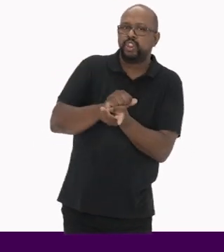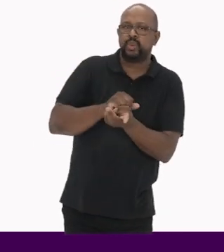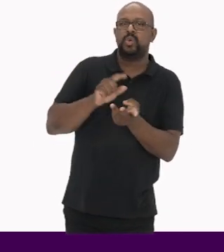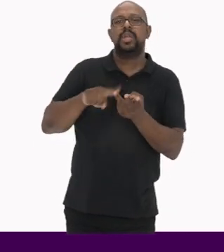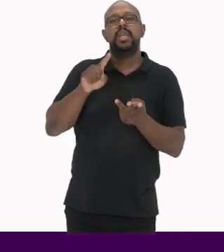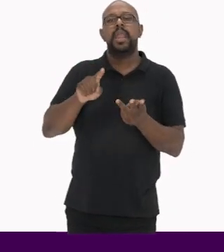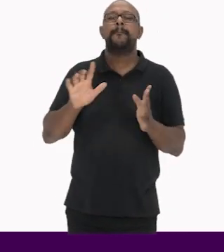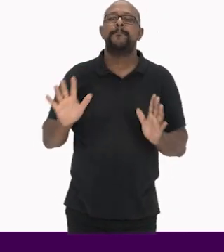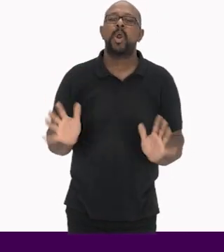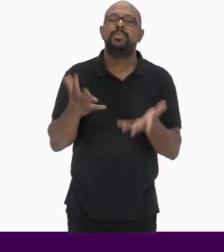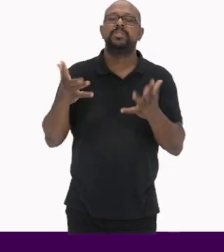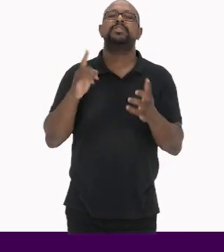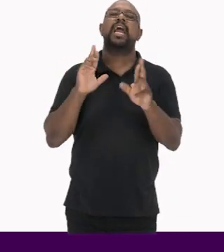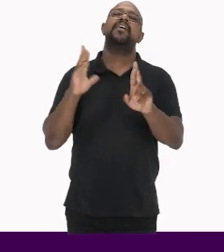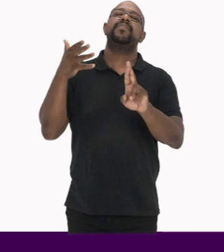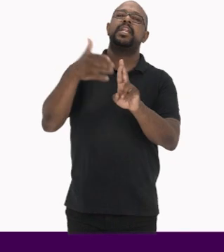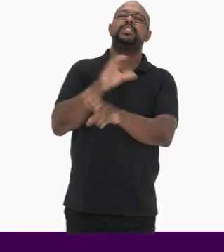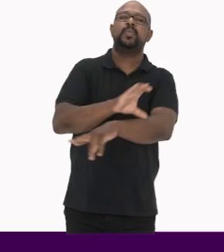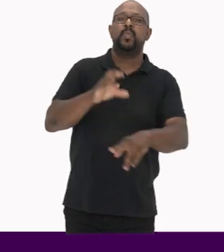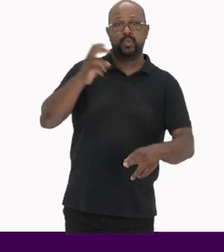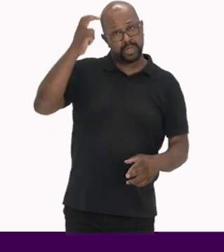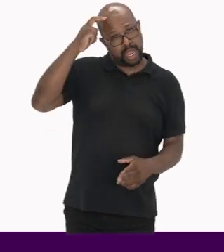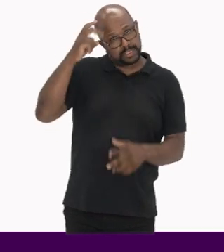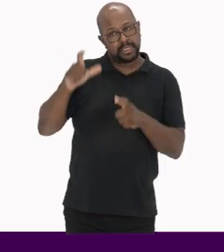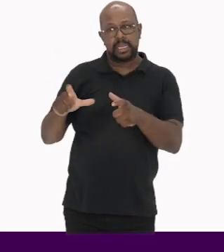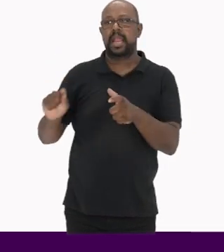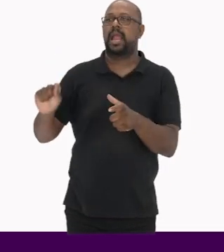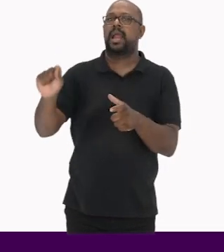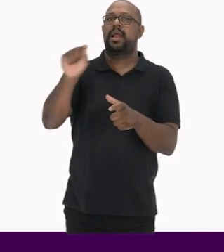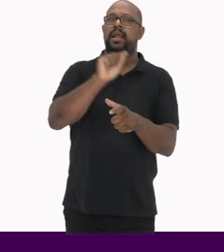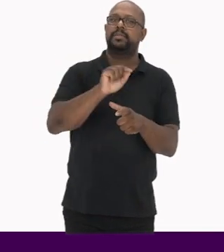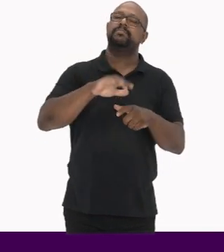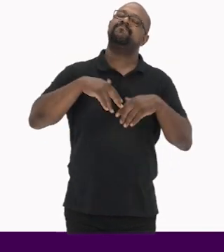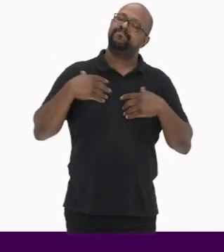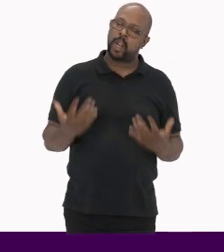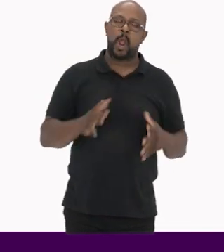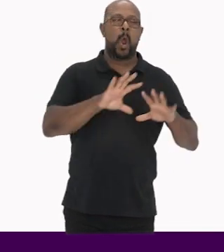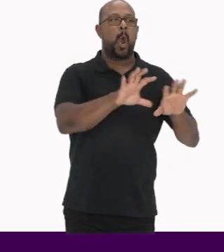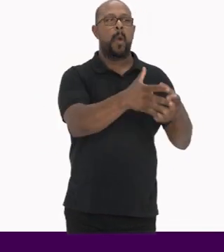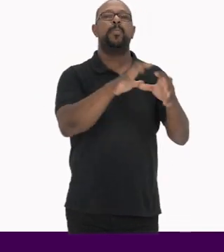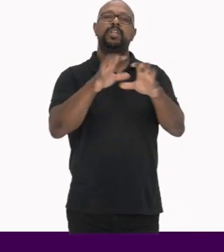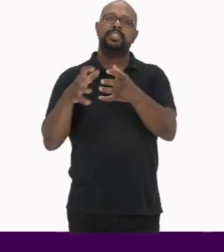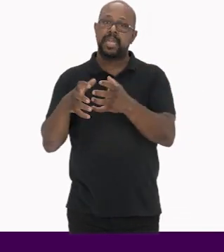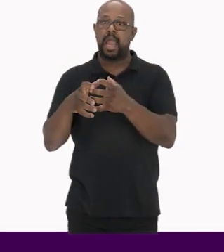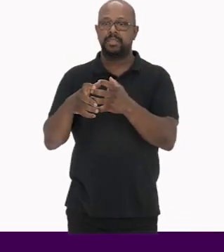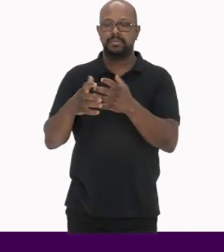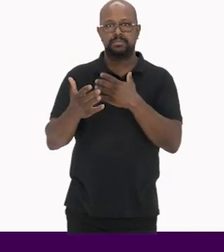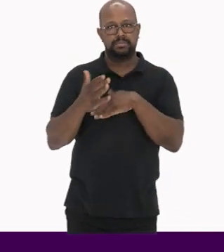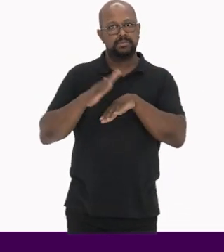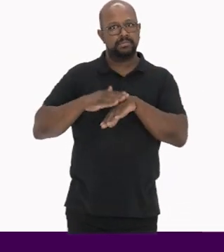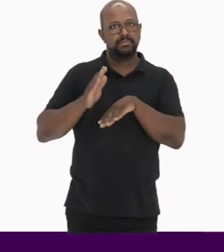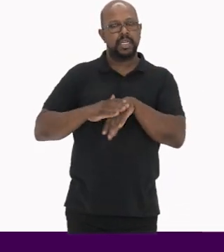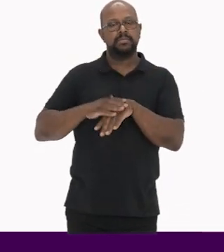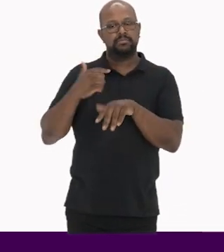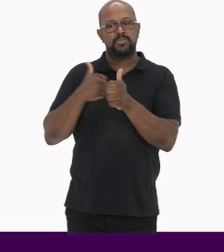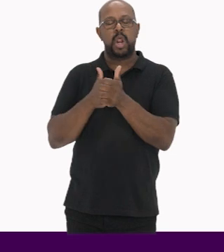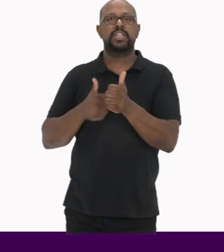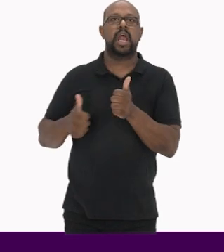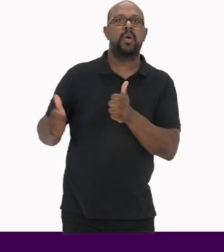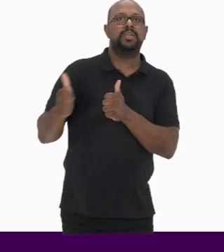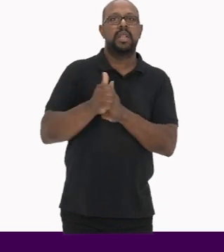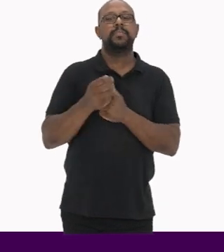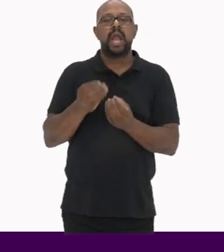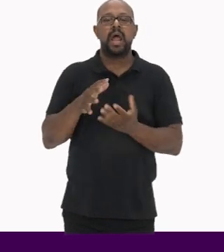registro e promoção das referências culturais locais Na qual as comunidades tornam-se protagonistas